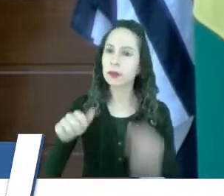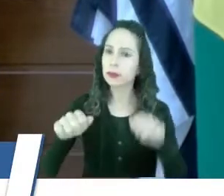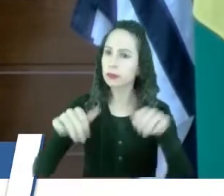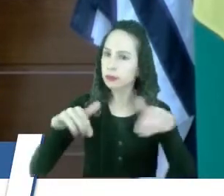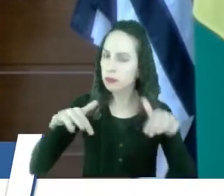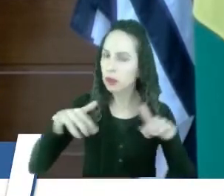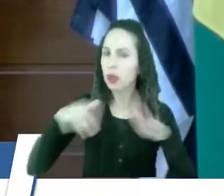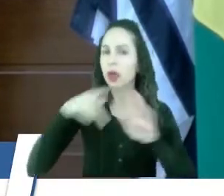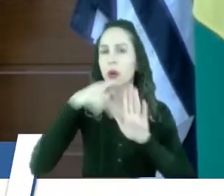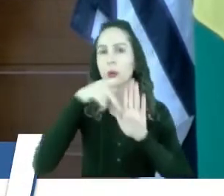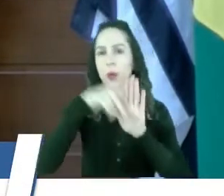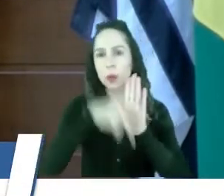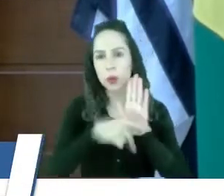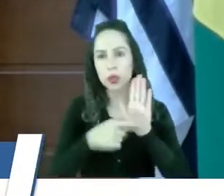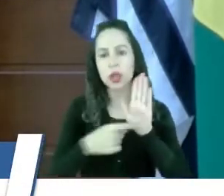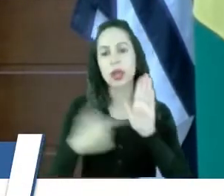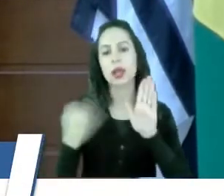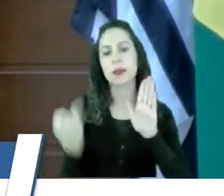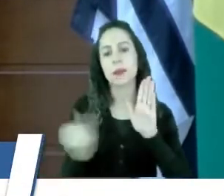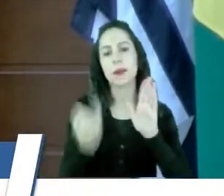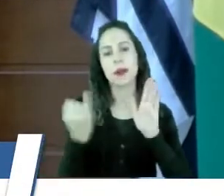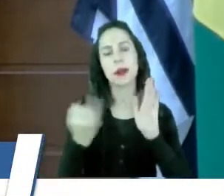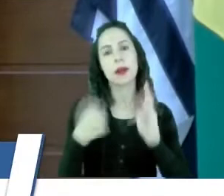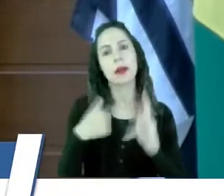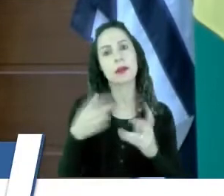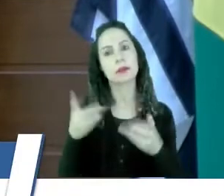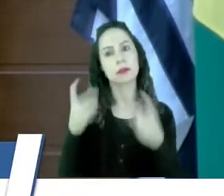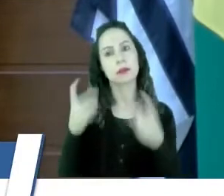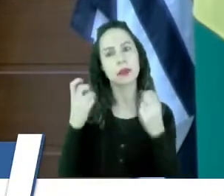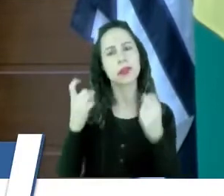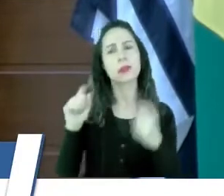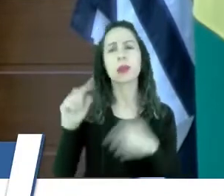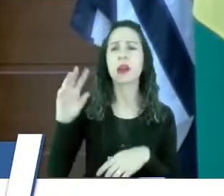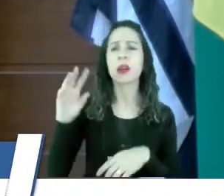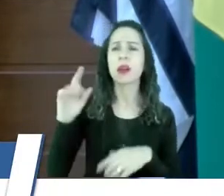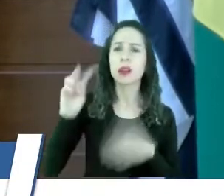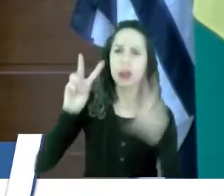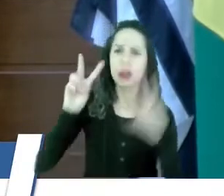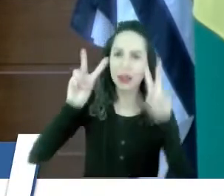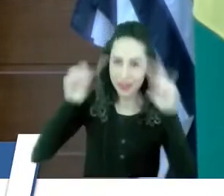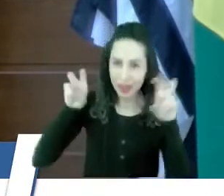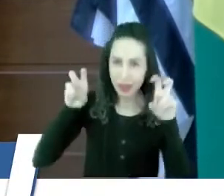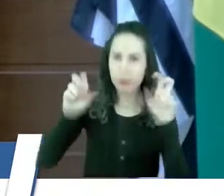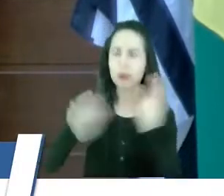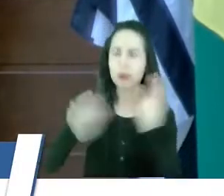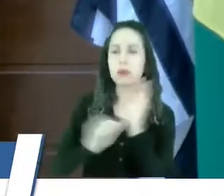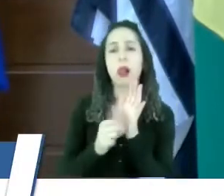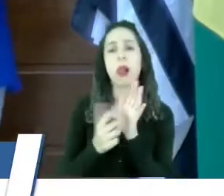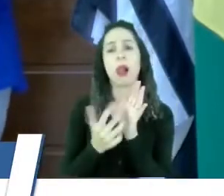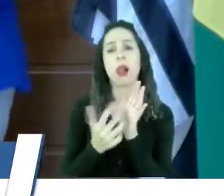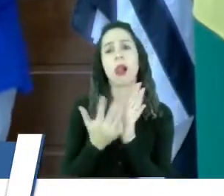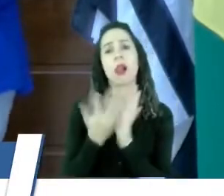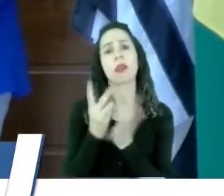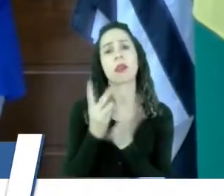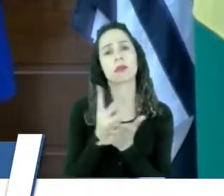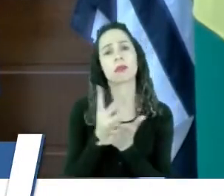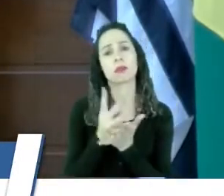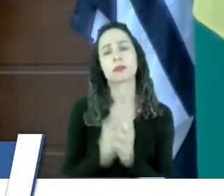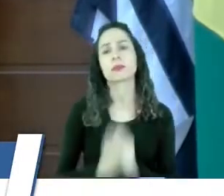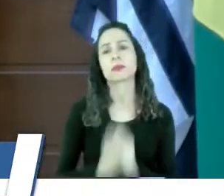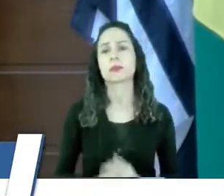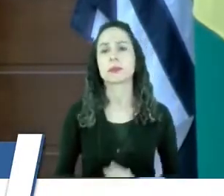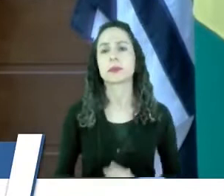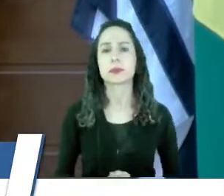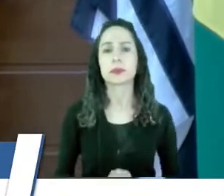importantes, eu vejo esse assunto já passou aqui diversas vezes. E